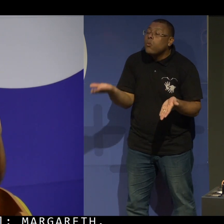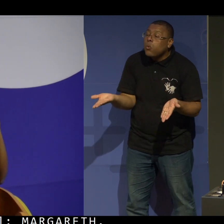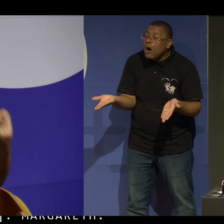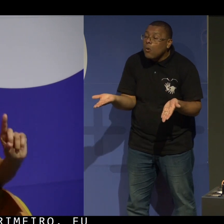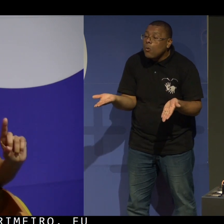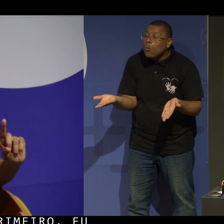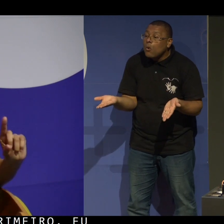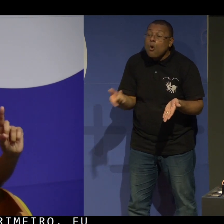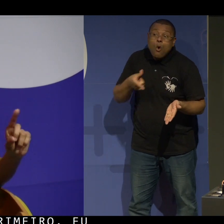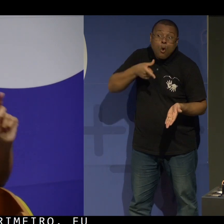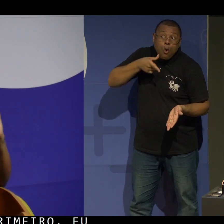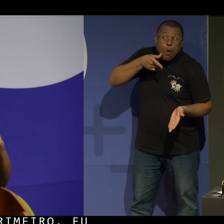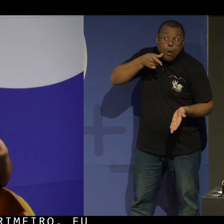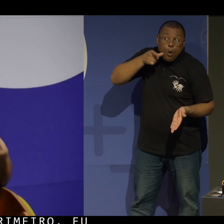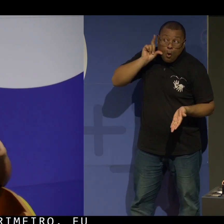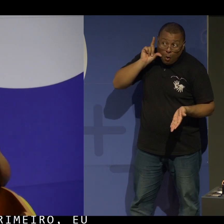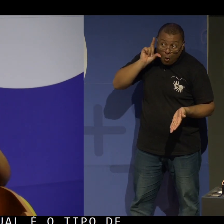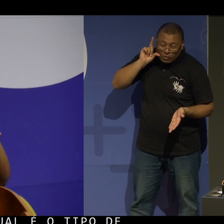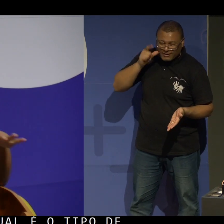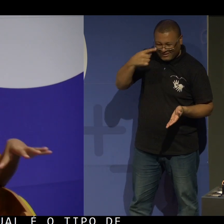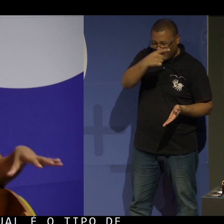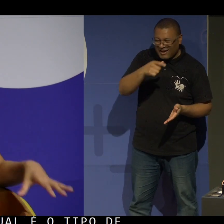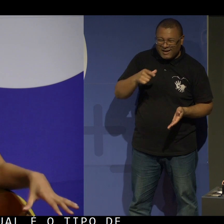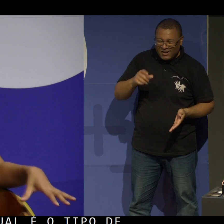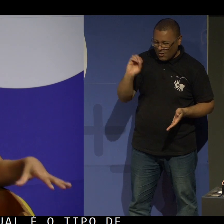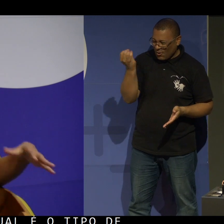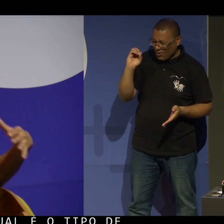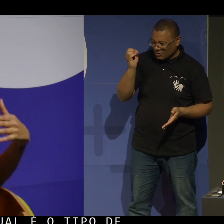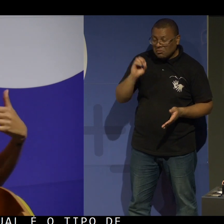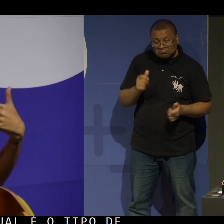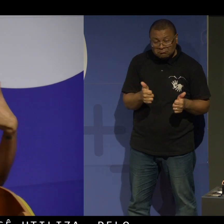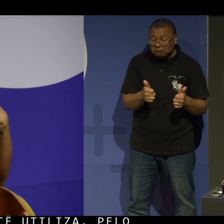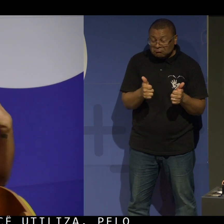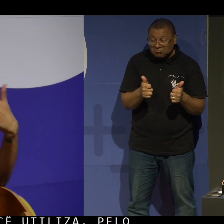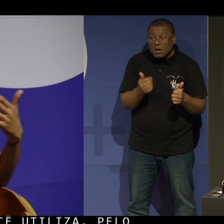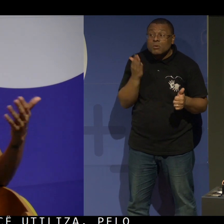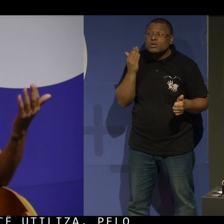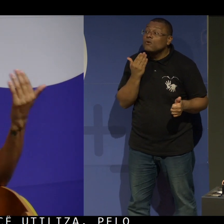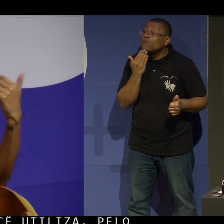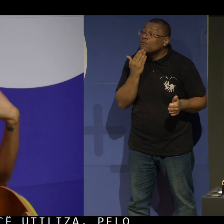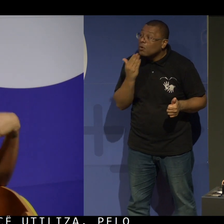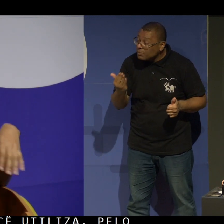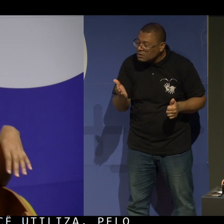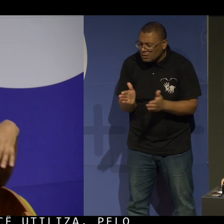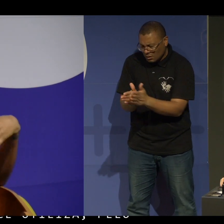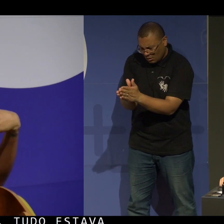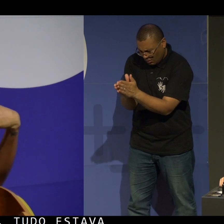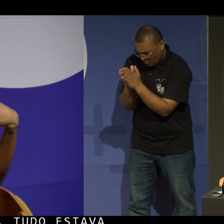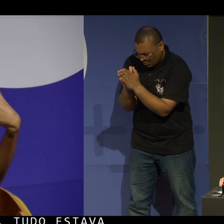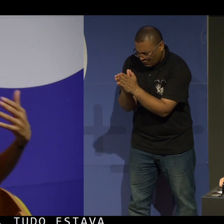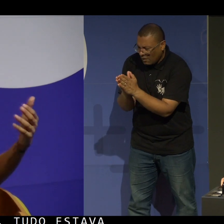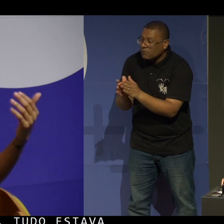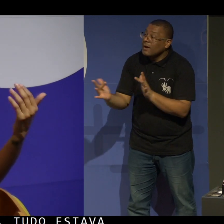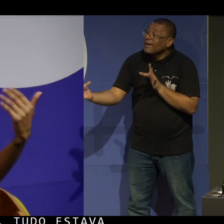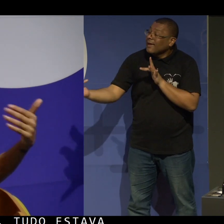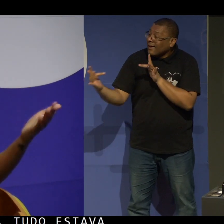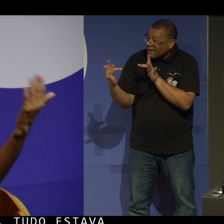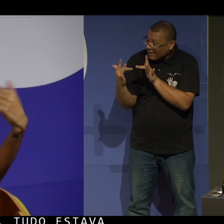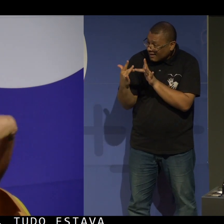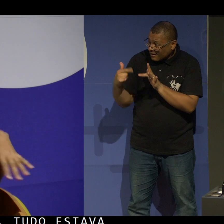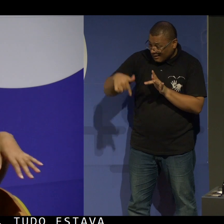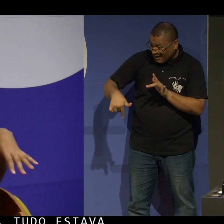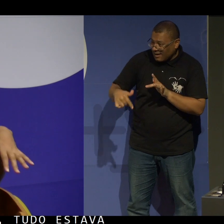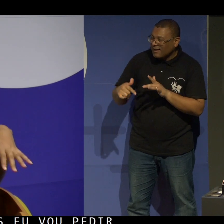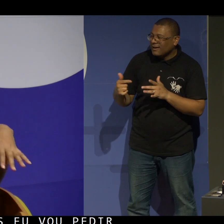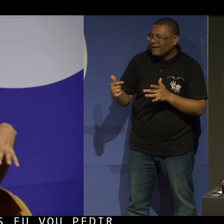até ontem, que foi quando eu saí da matriz, tudo estava funcionando, mas eu vou pedir encarecidamente para você entrar em contato com a gente pelos